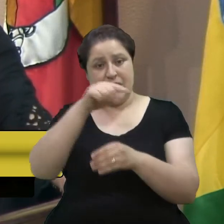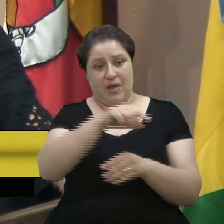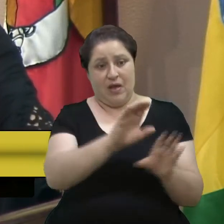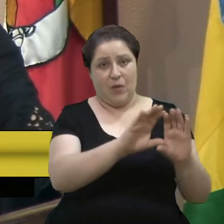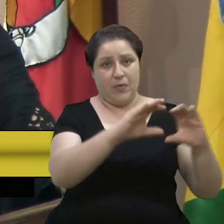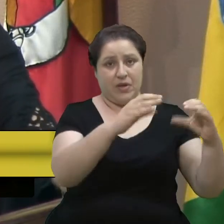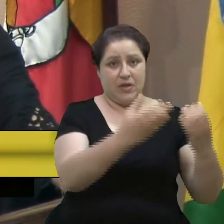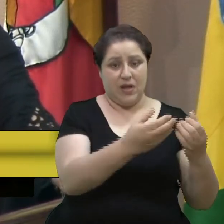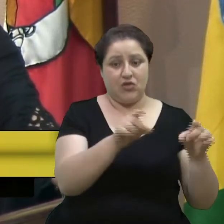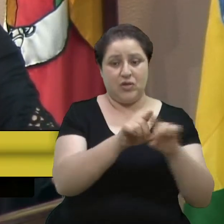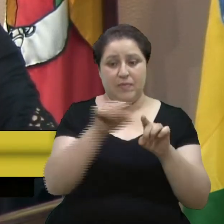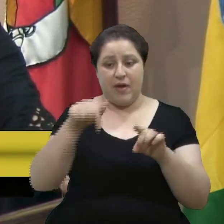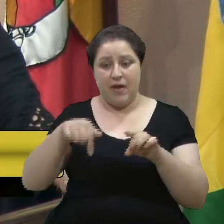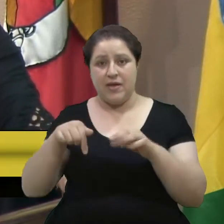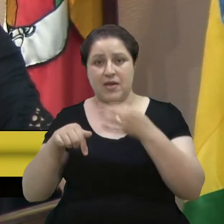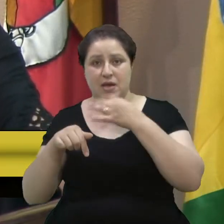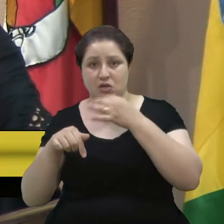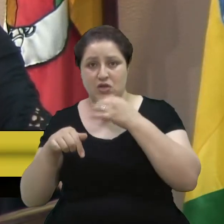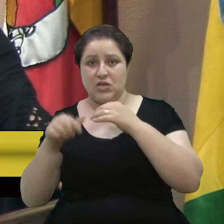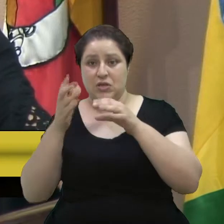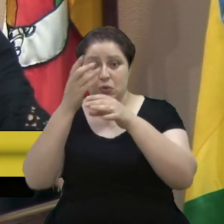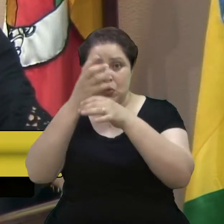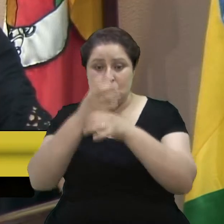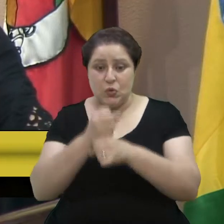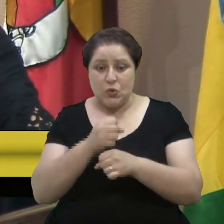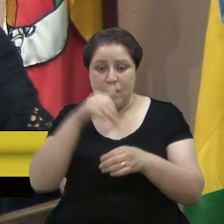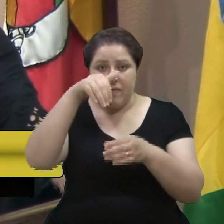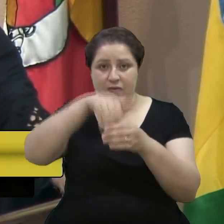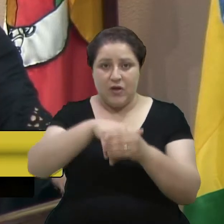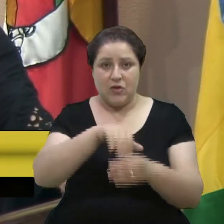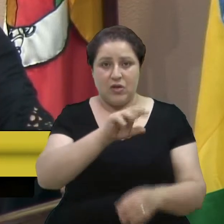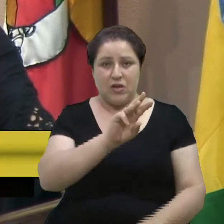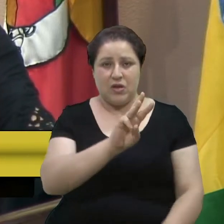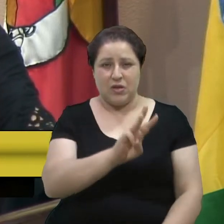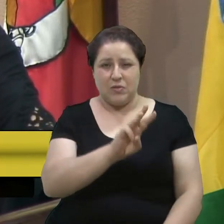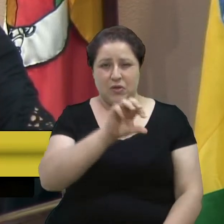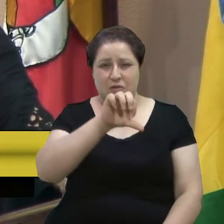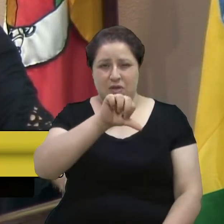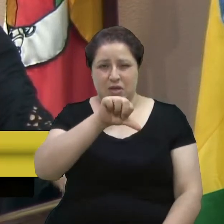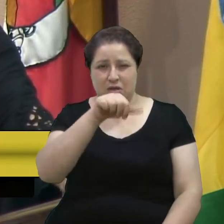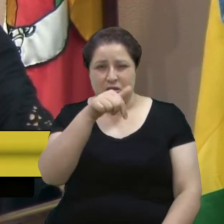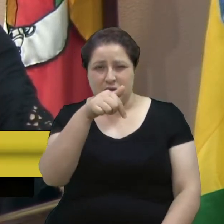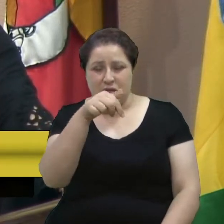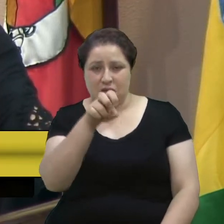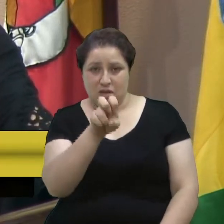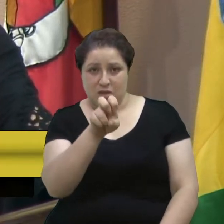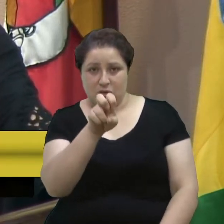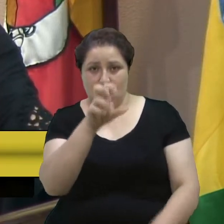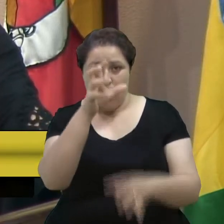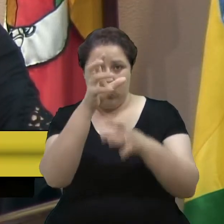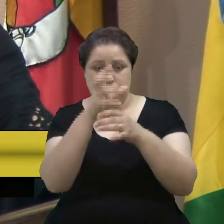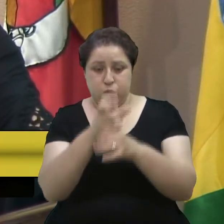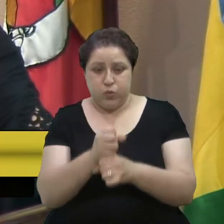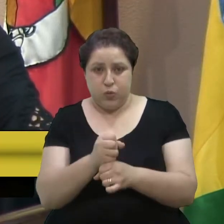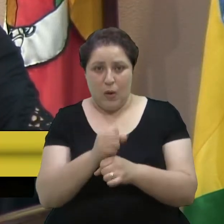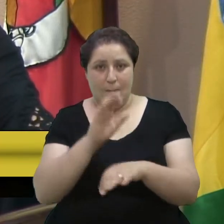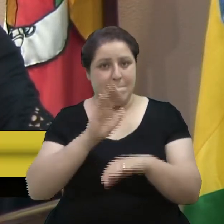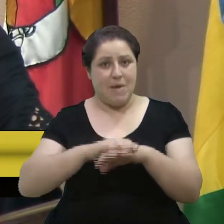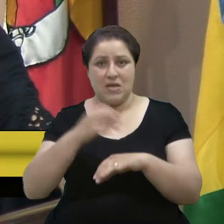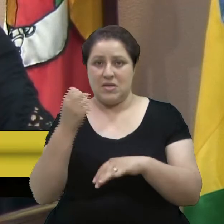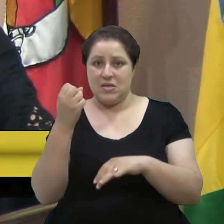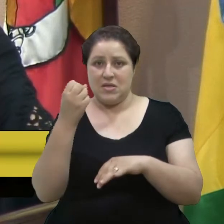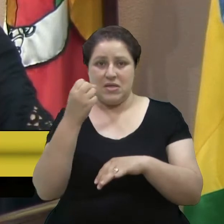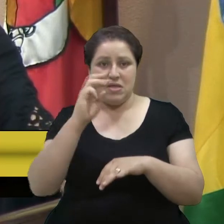mas dos 3.975 votos que eu fiz, eu fiz mais de 3.000